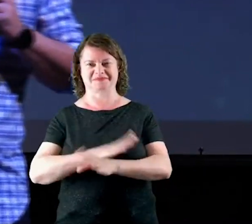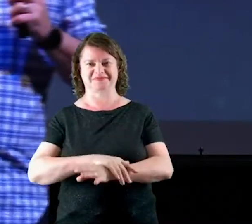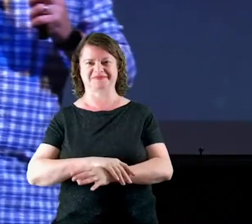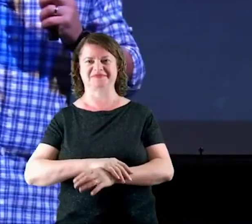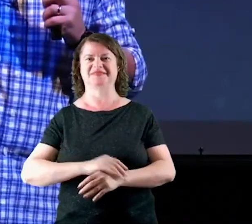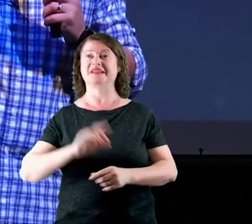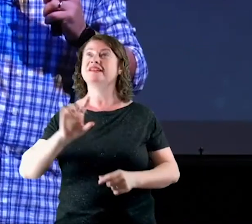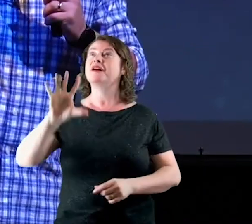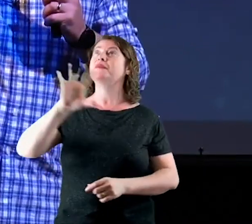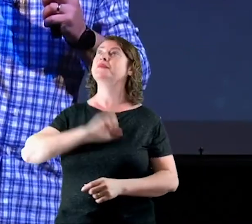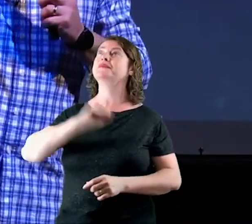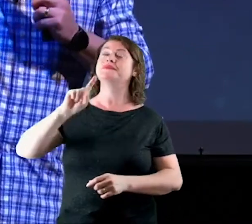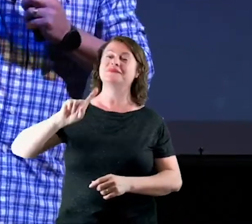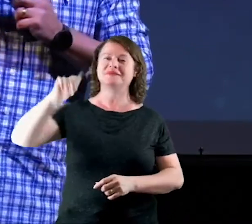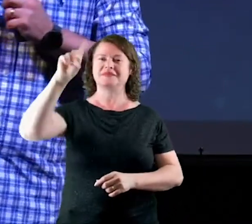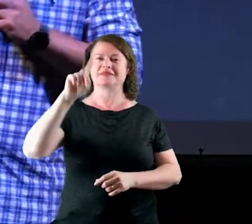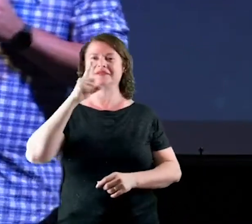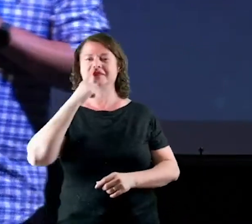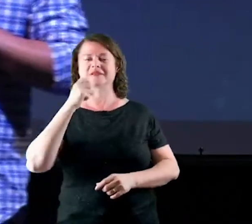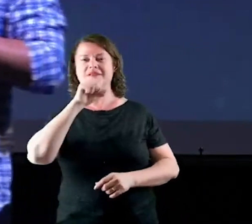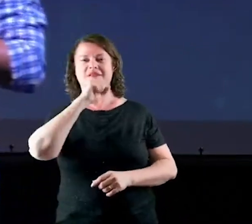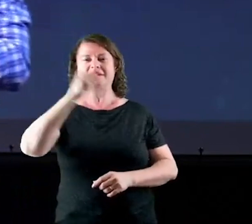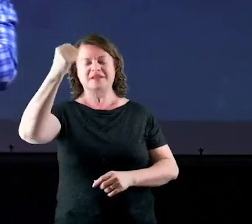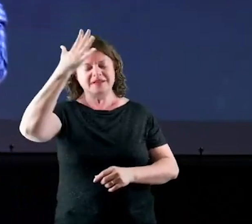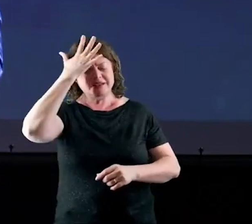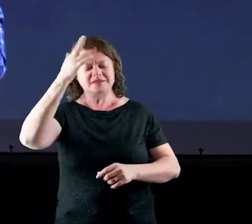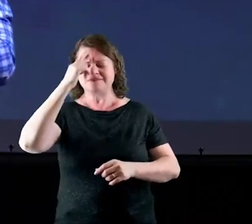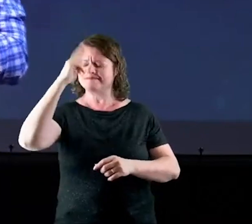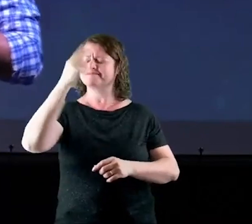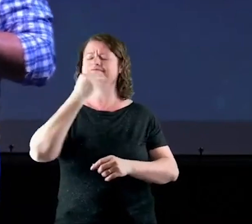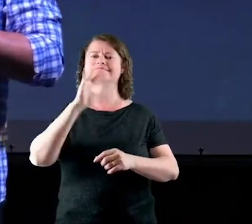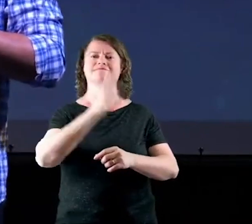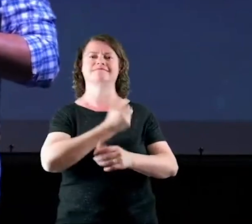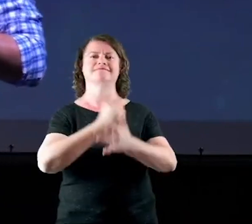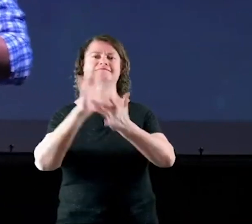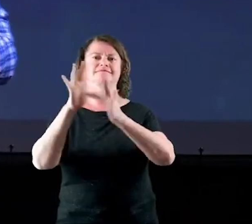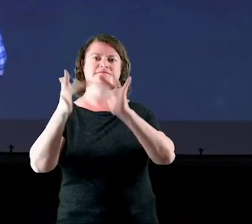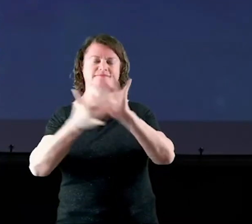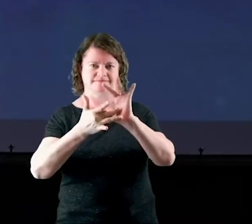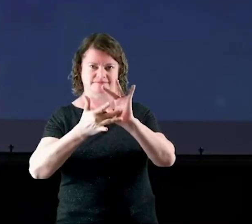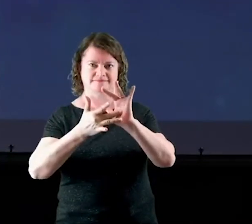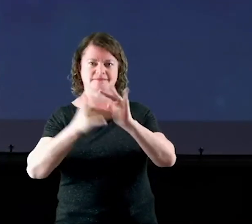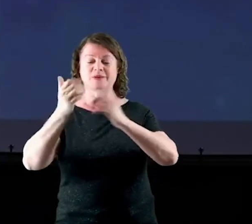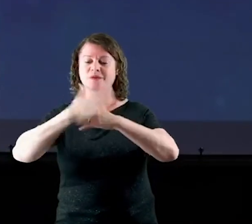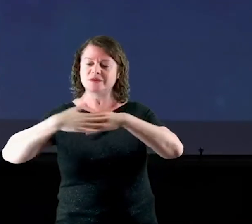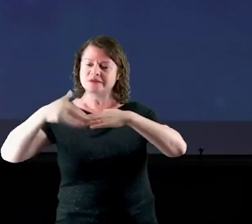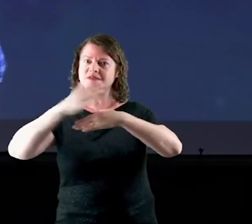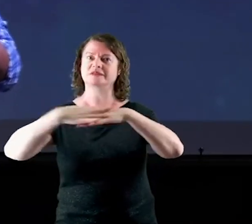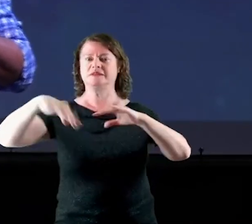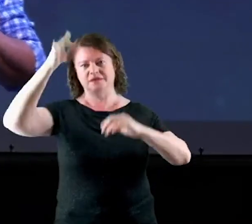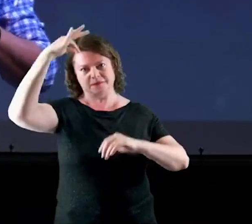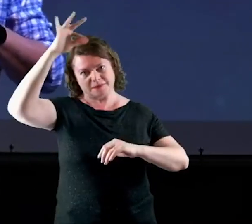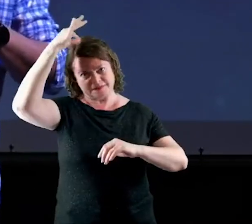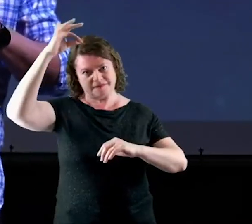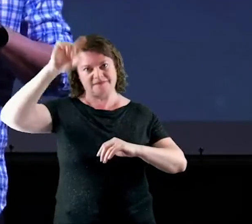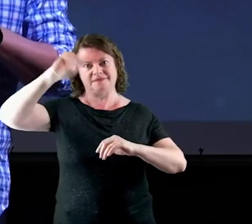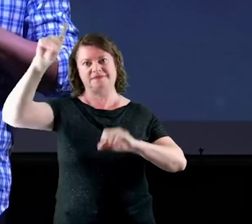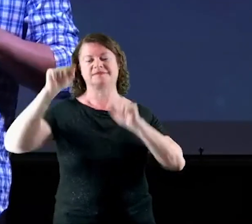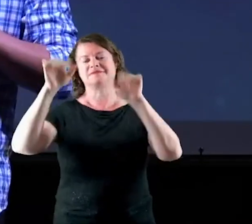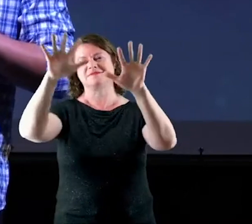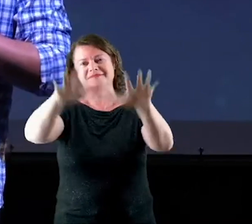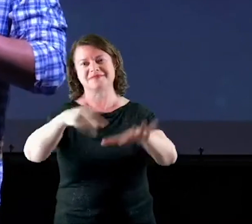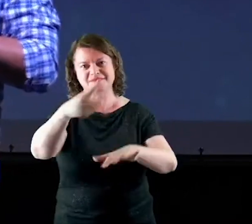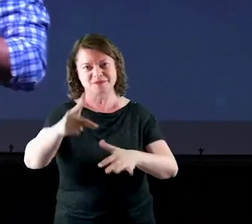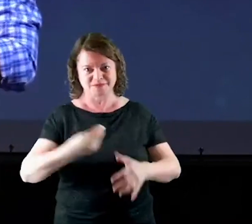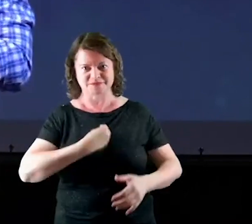de Deus do nosso Pai a graça do nosso Senhor e Salvador Jesus Cristo as consolações do Espírito Santo de Deus seja sobre a sua